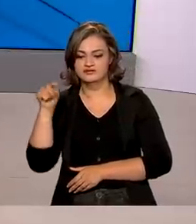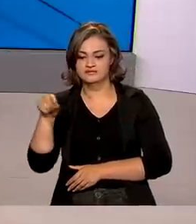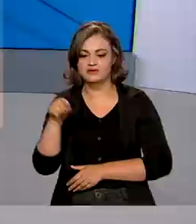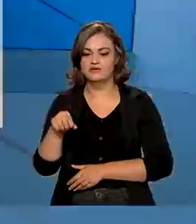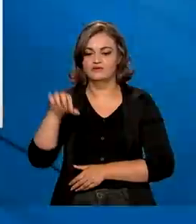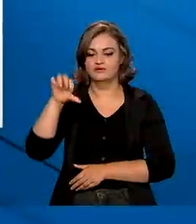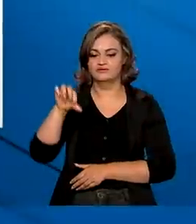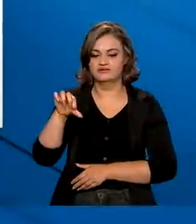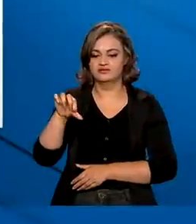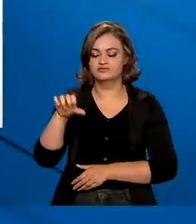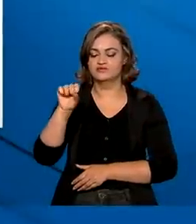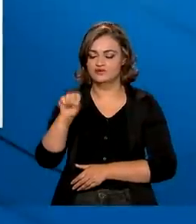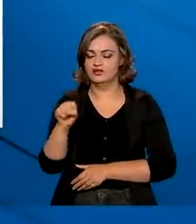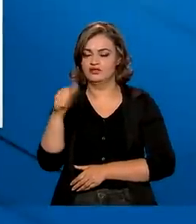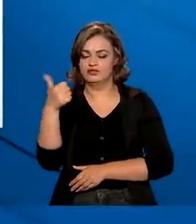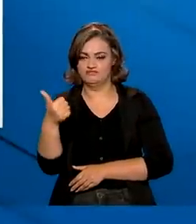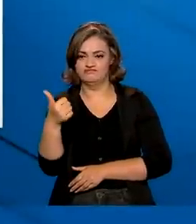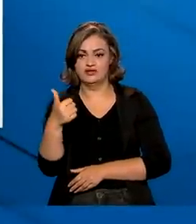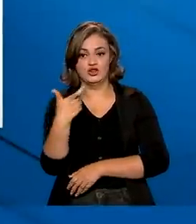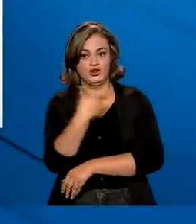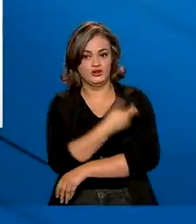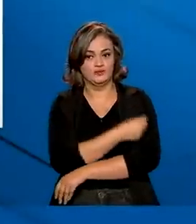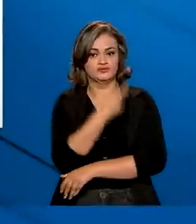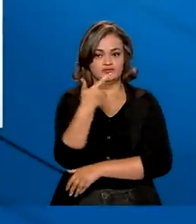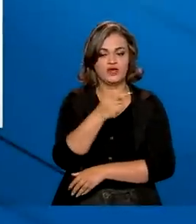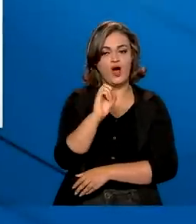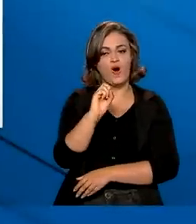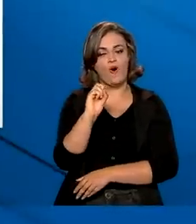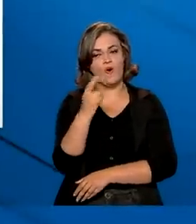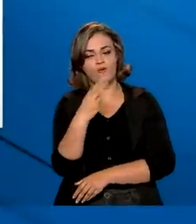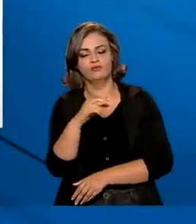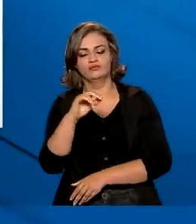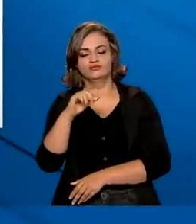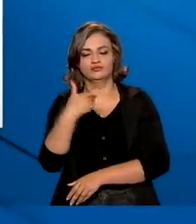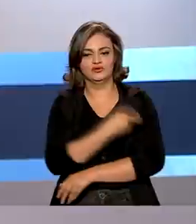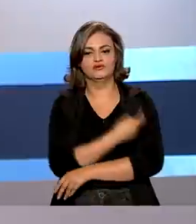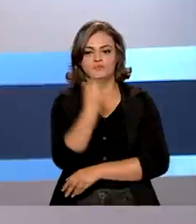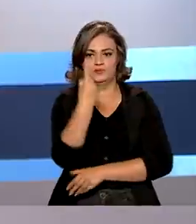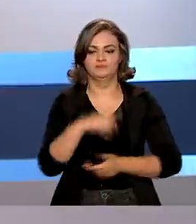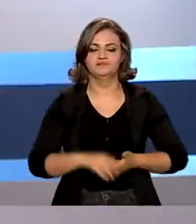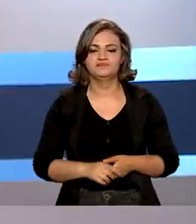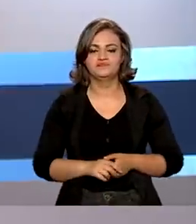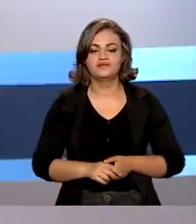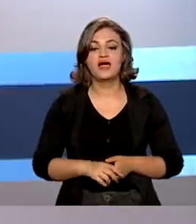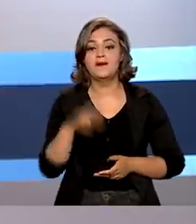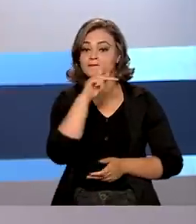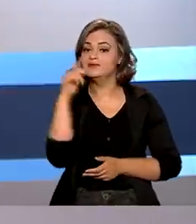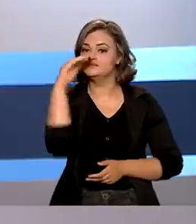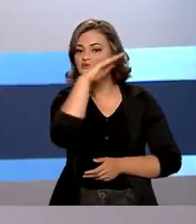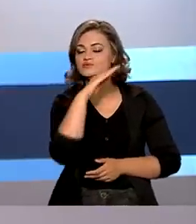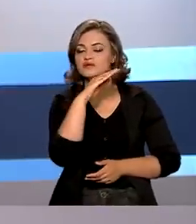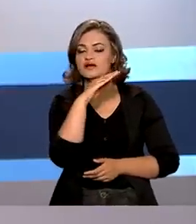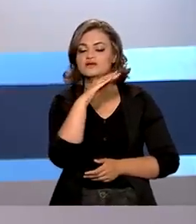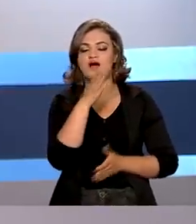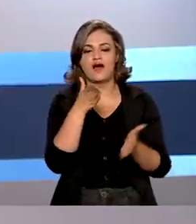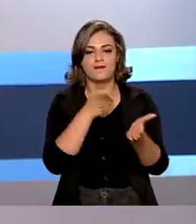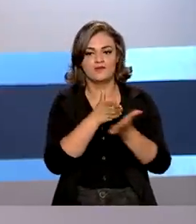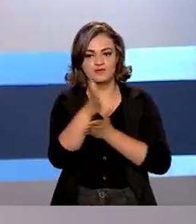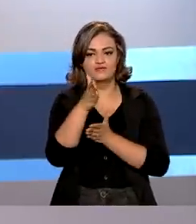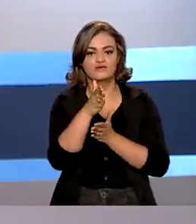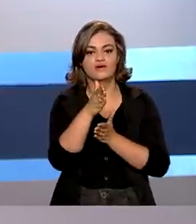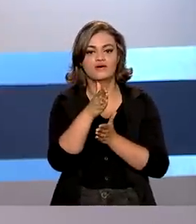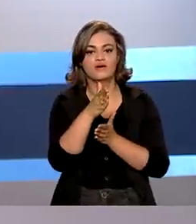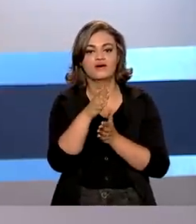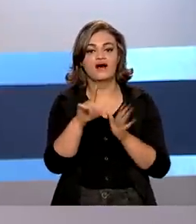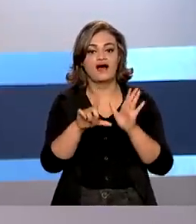única ultrapassa aí 33 milhões, 227 mil. O presidente Jair Bolsonaro sancionou a lei